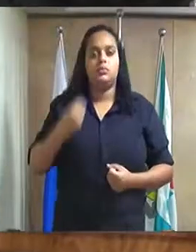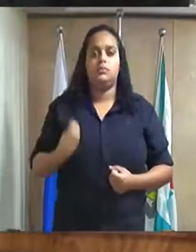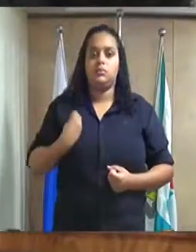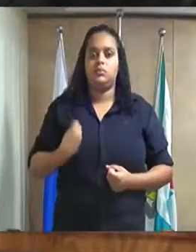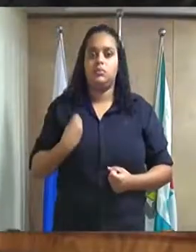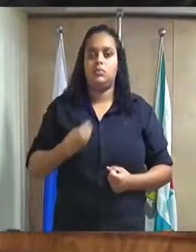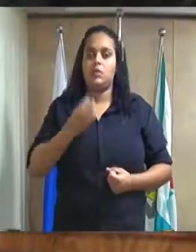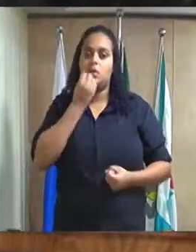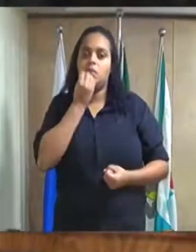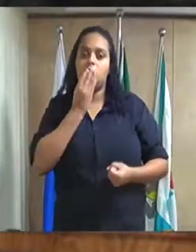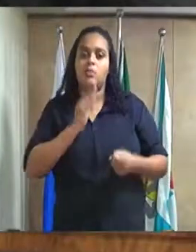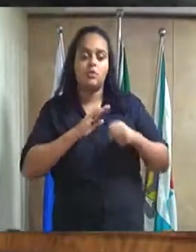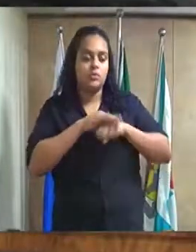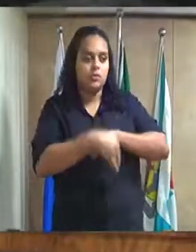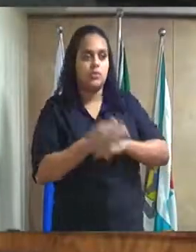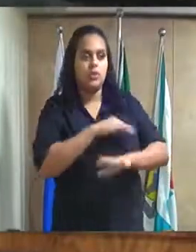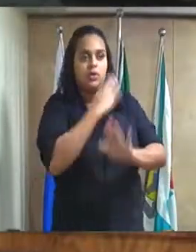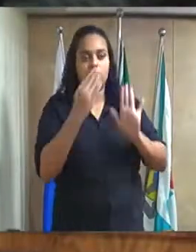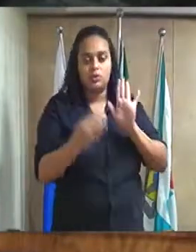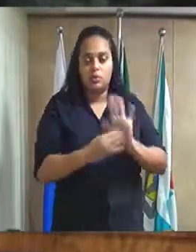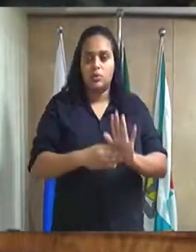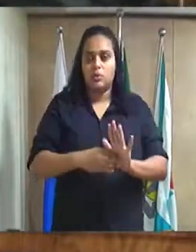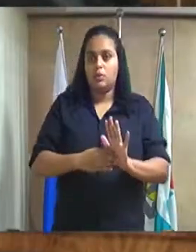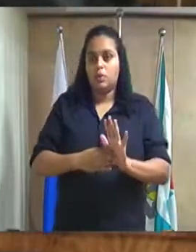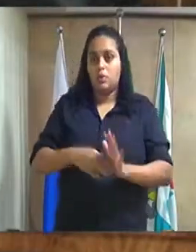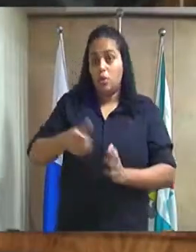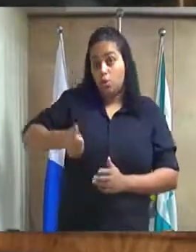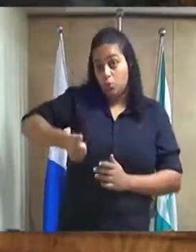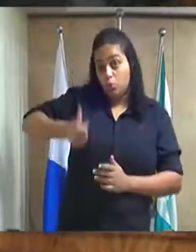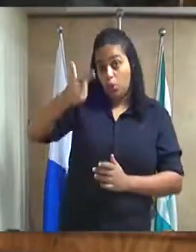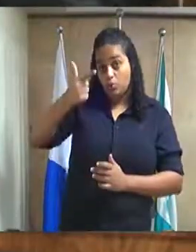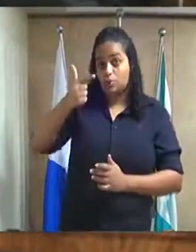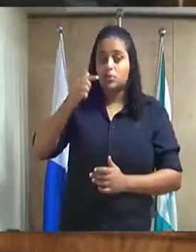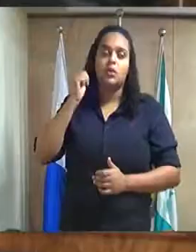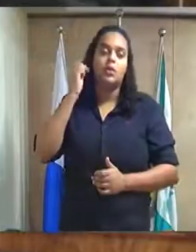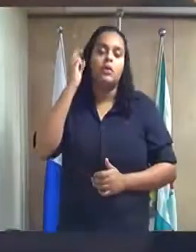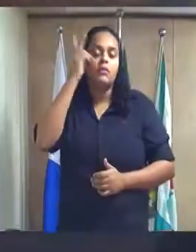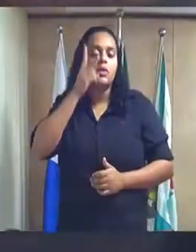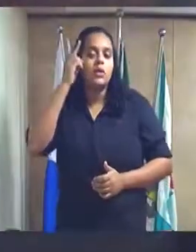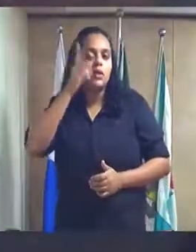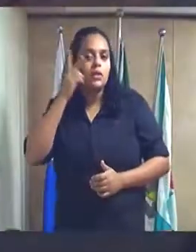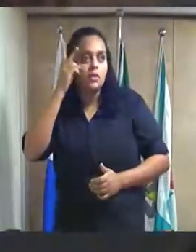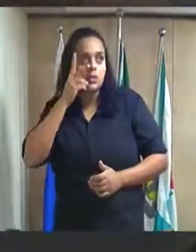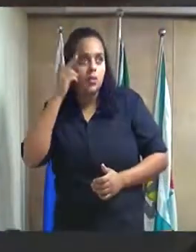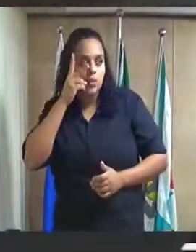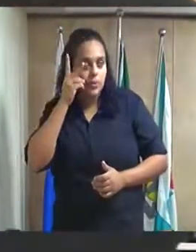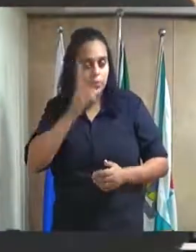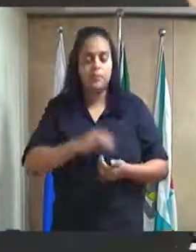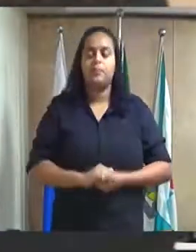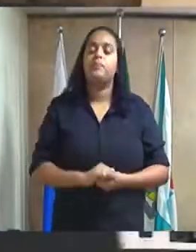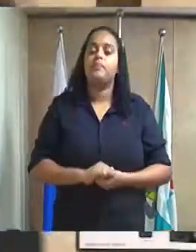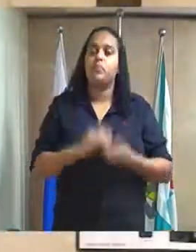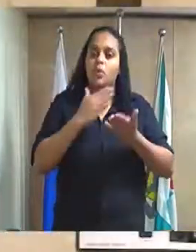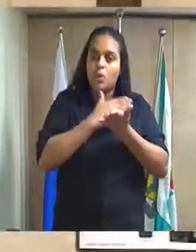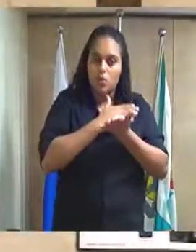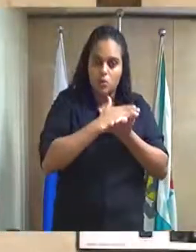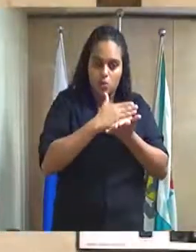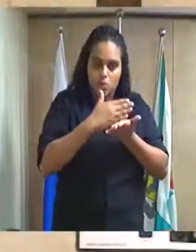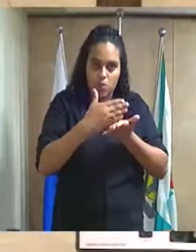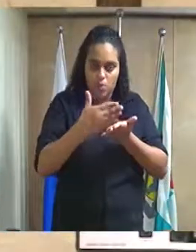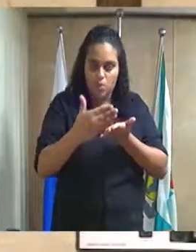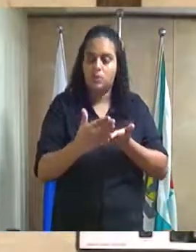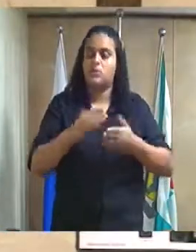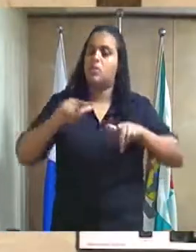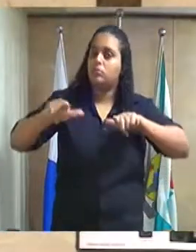Boa noite a todos. Temos 12 vereadores presentes. Havendo número legal, dou por